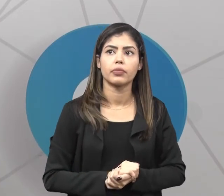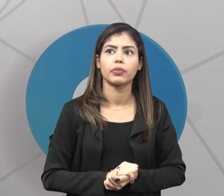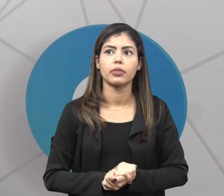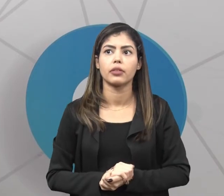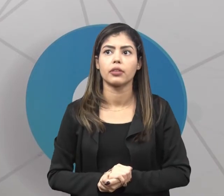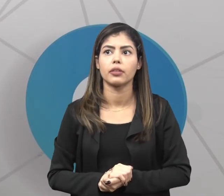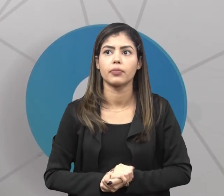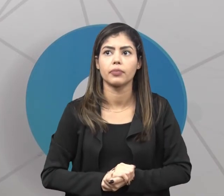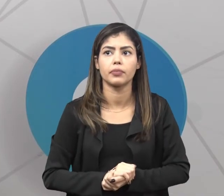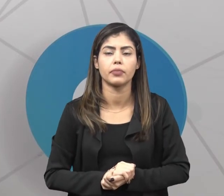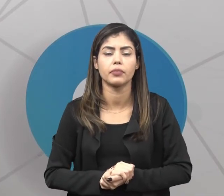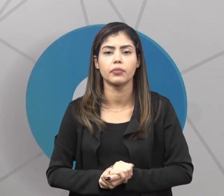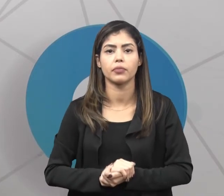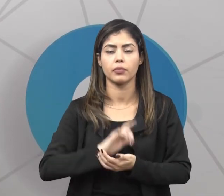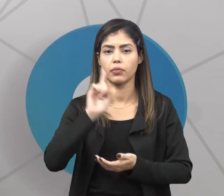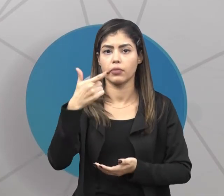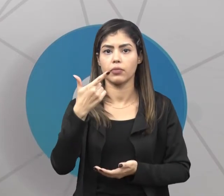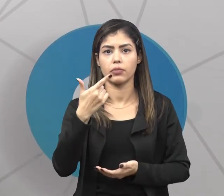Vamos lá.